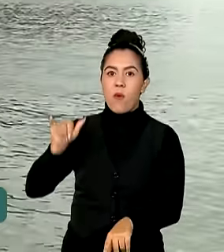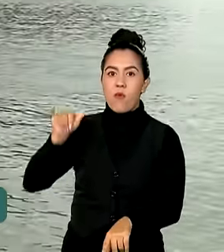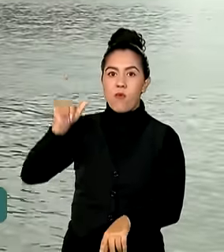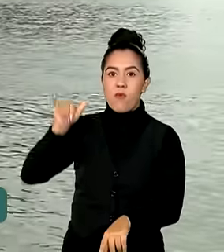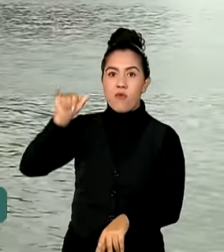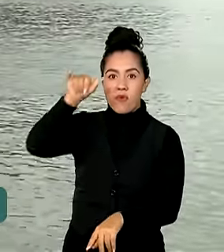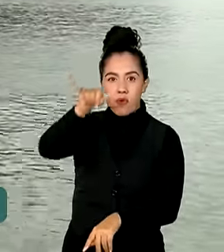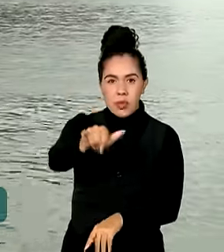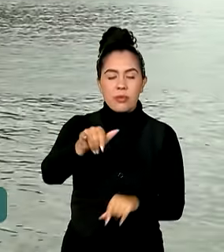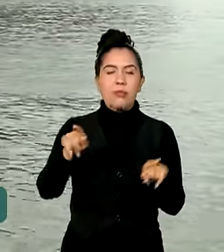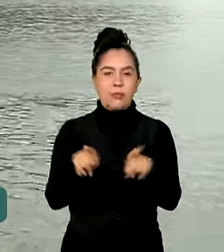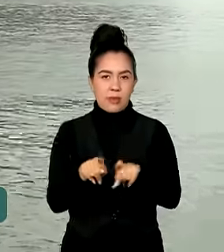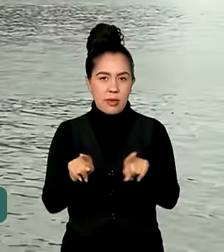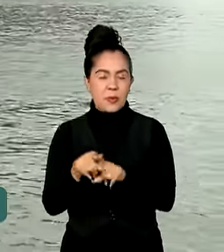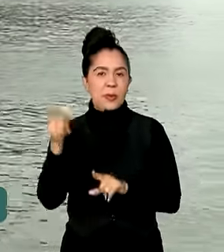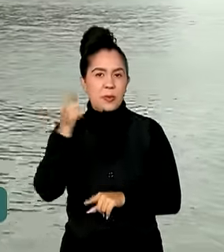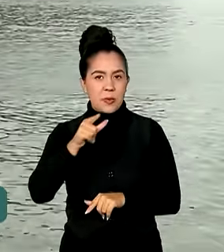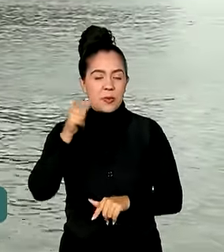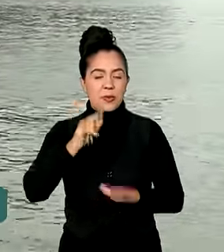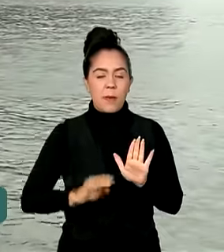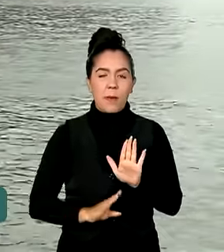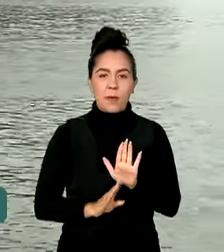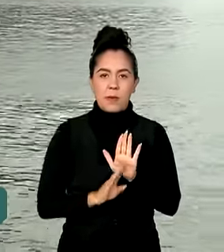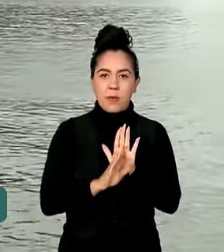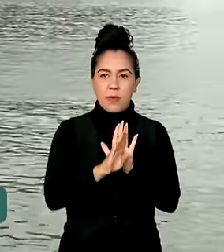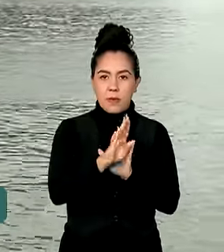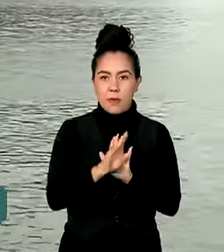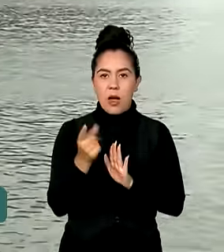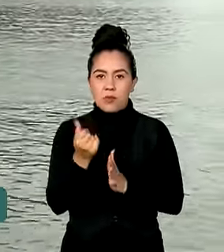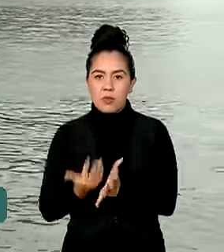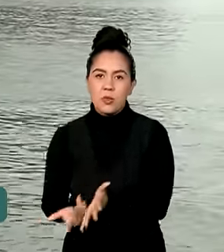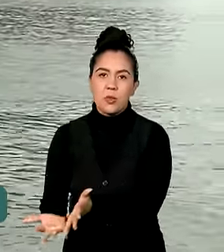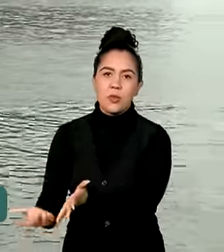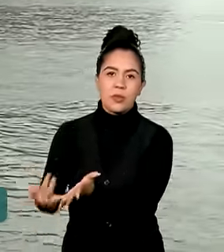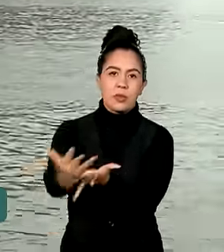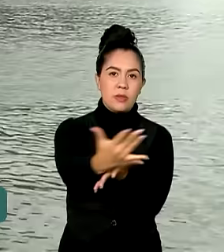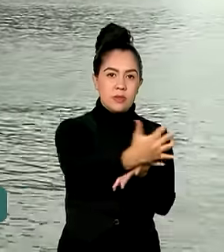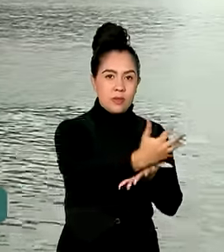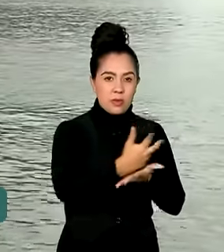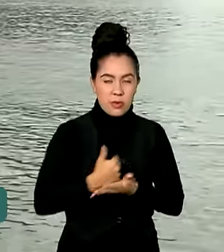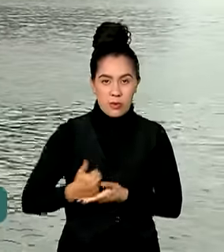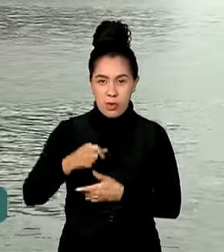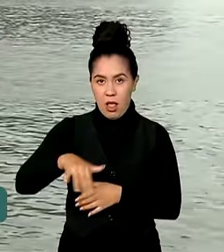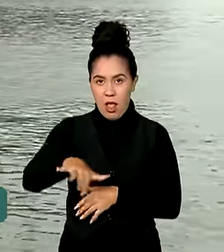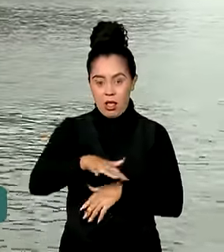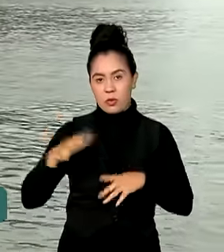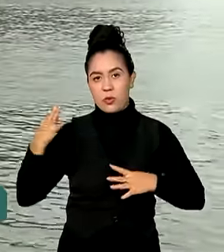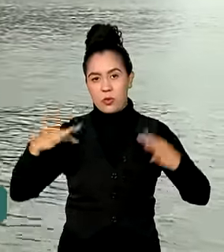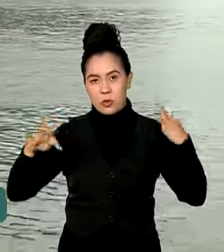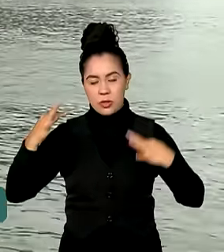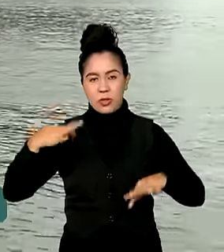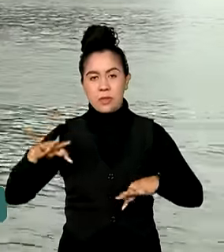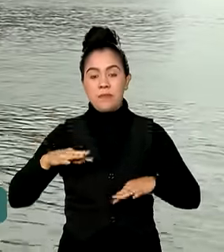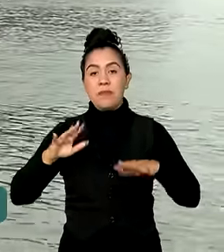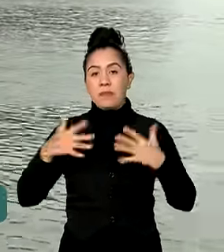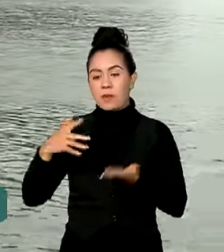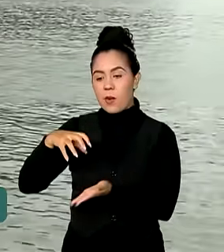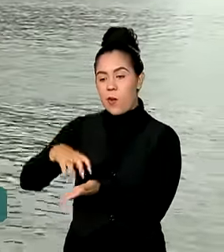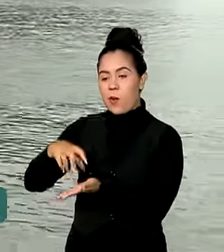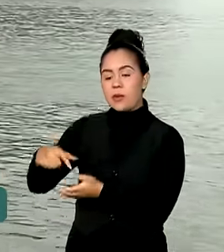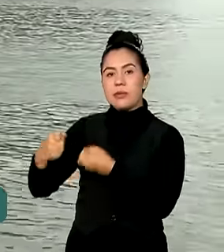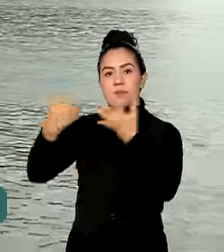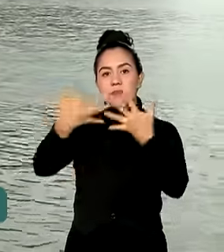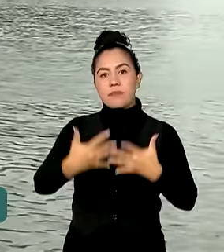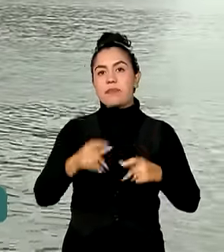foram para o aumento do volume das receitas do turismo. Eles também tiveram alta. Segundo a FEComércio, a pesquisa